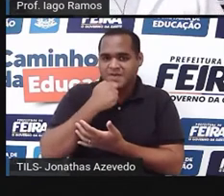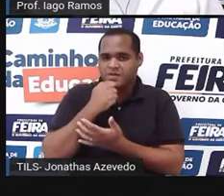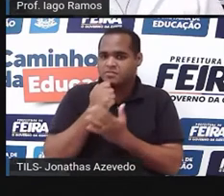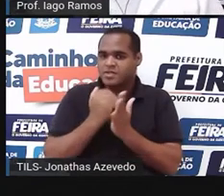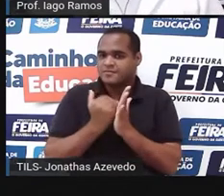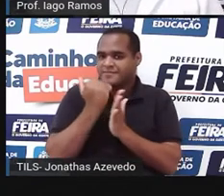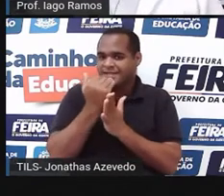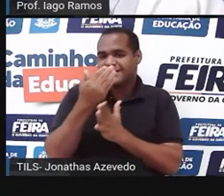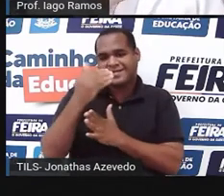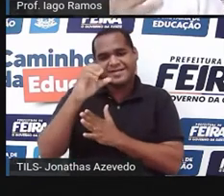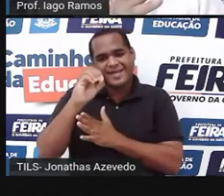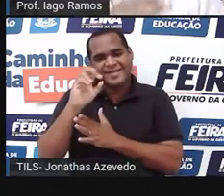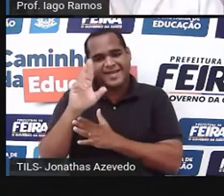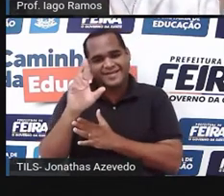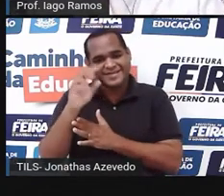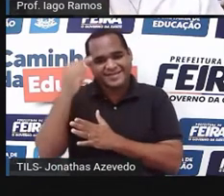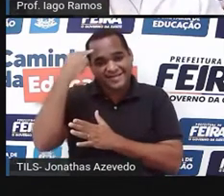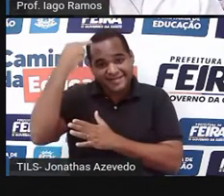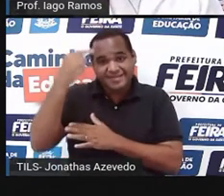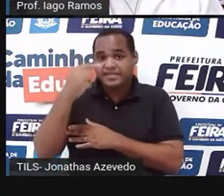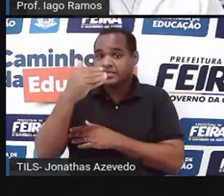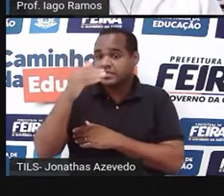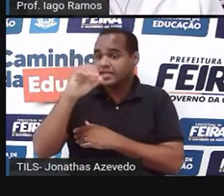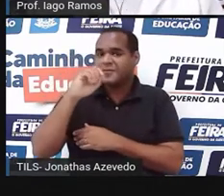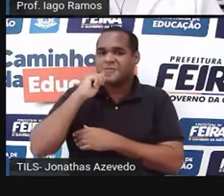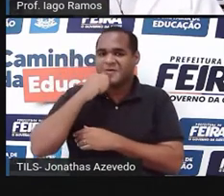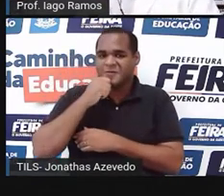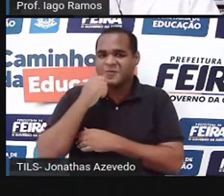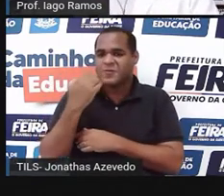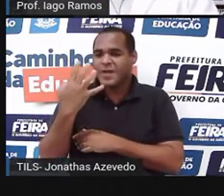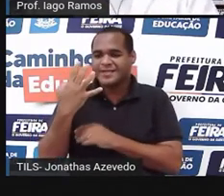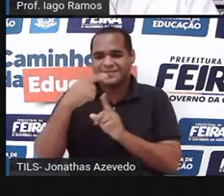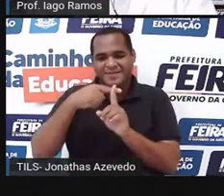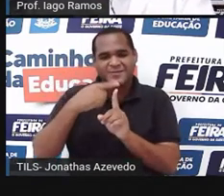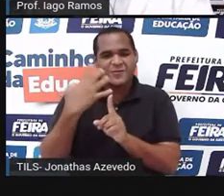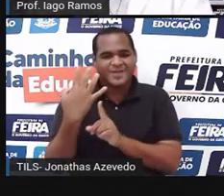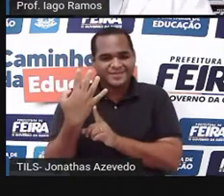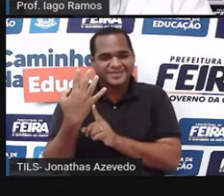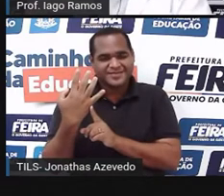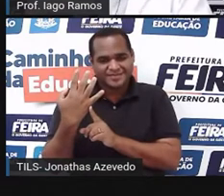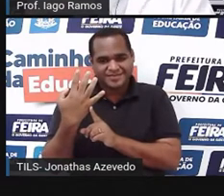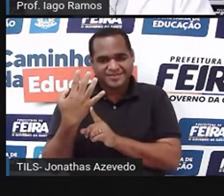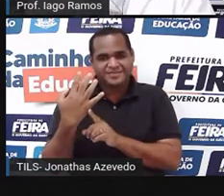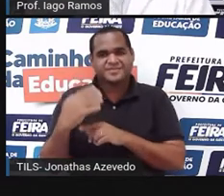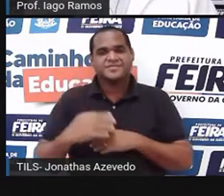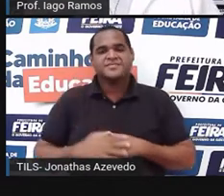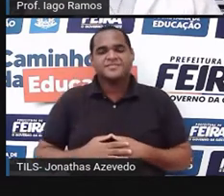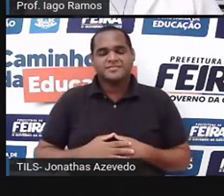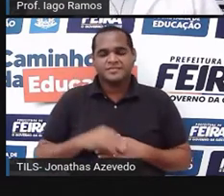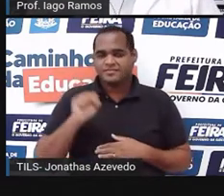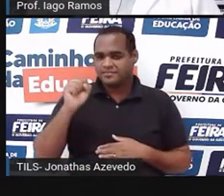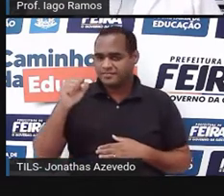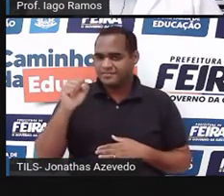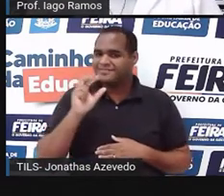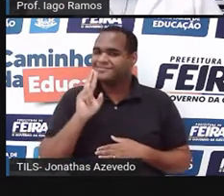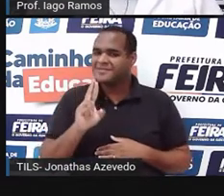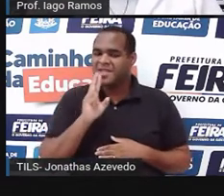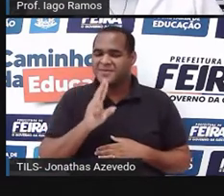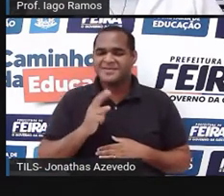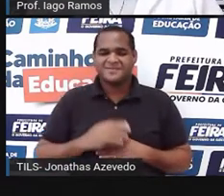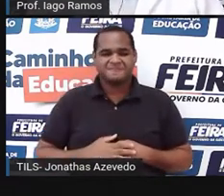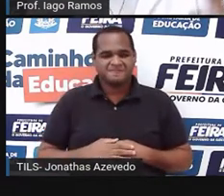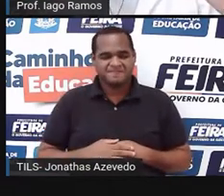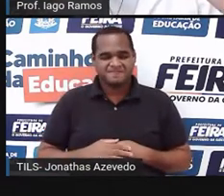10 pães. 10 pães, 4 reais, mais 10 pães, 4 reais. 4 mais 4, mais 4,